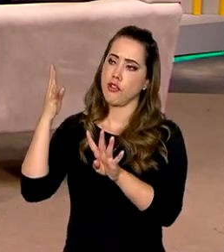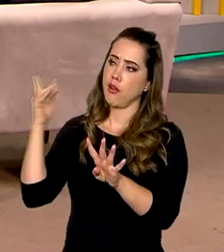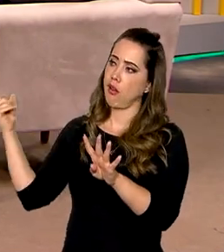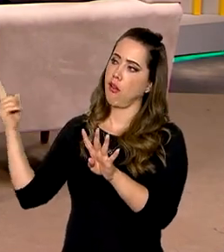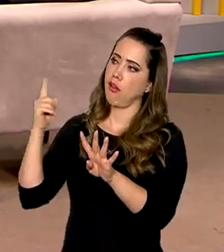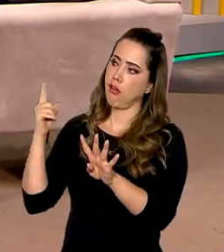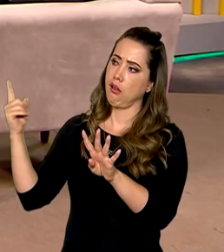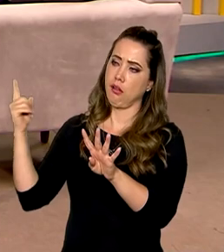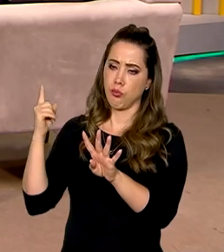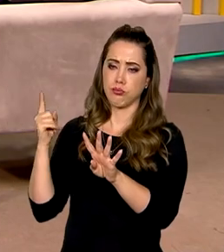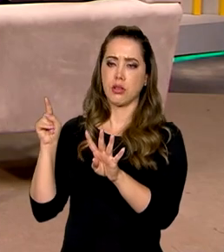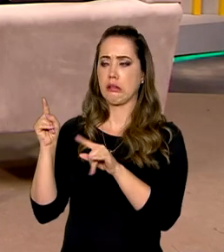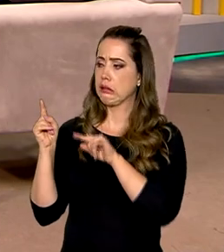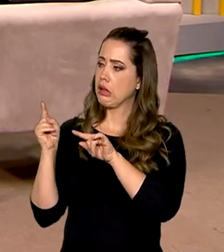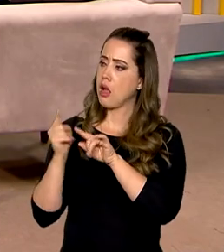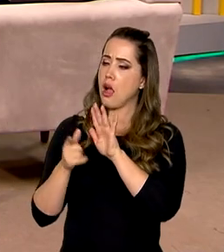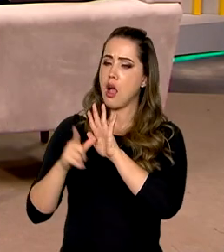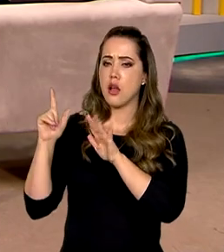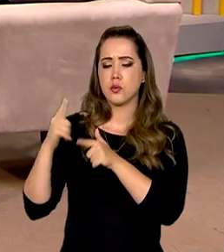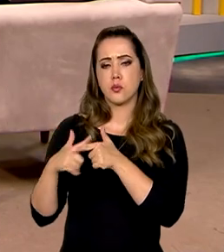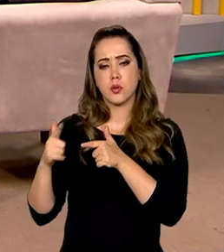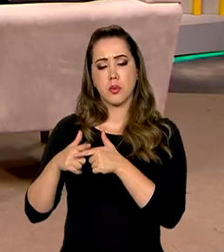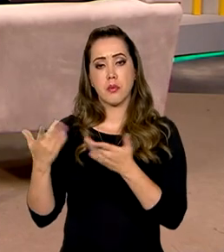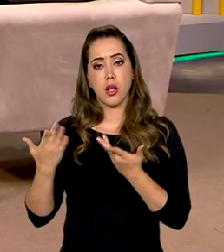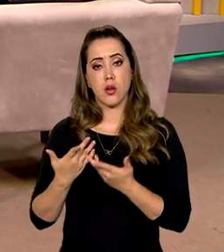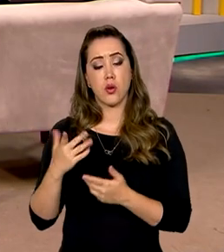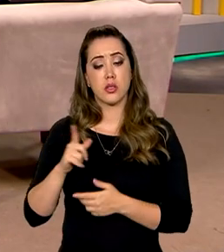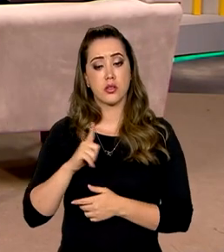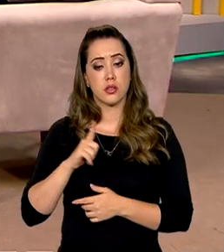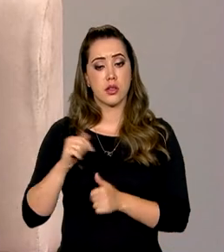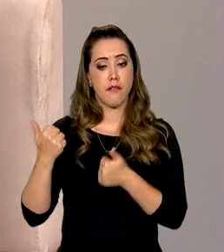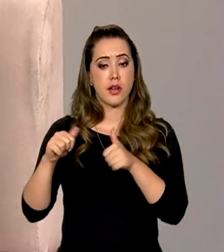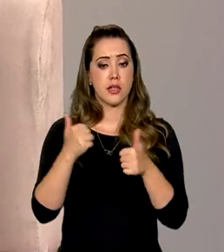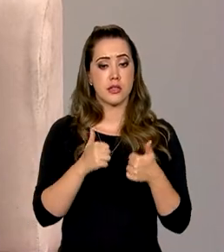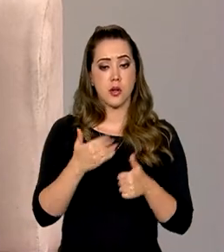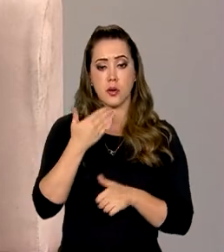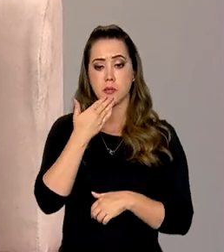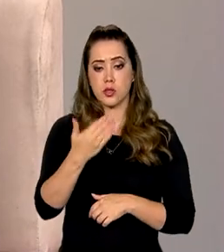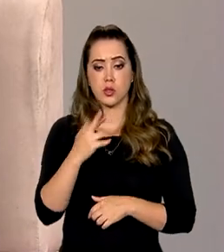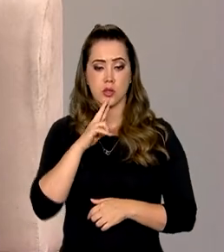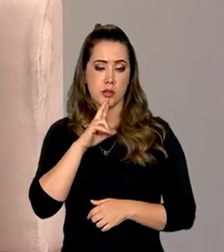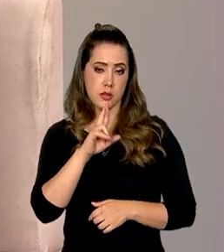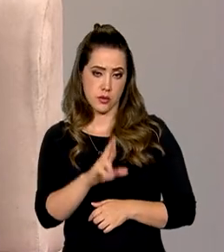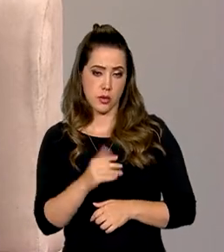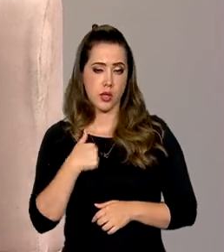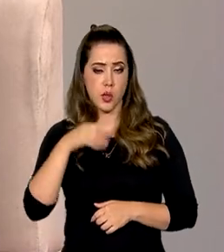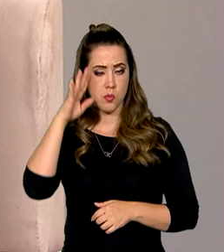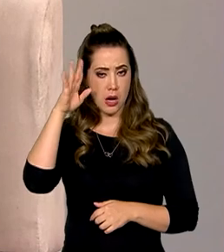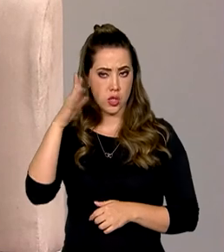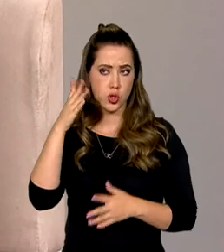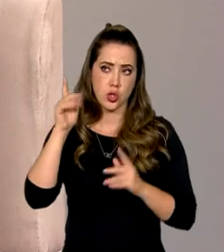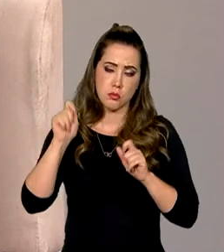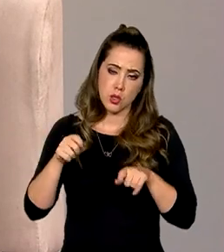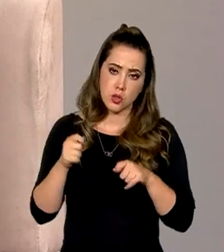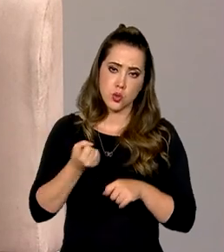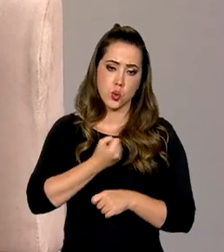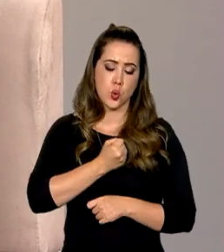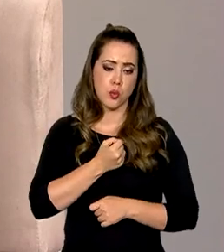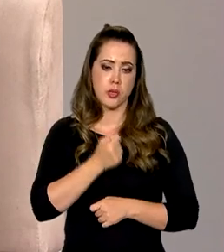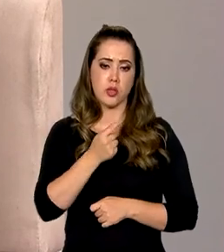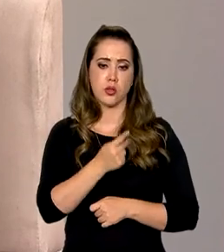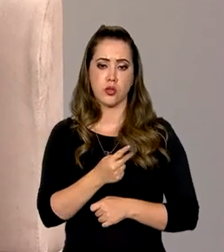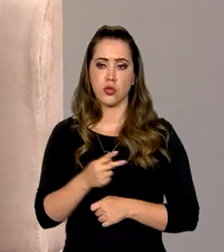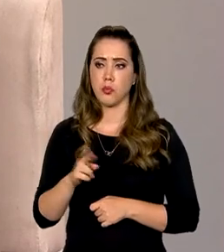precária. Agora, tendo pelo menos esse primeiro atendimento, que imagino gera um número de